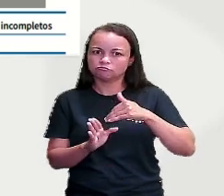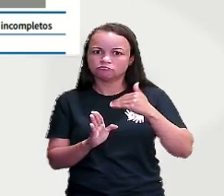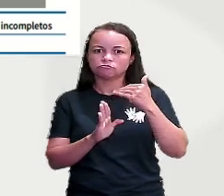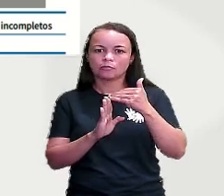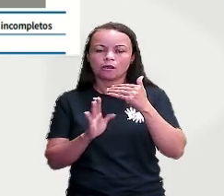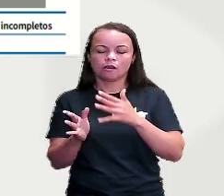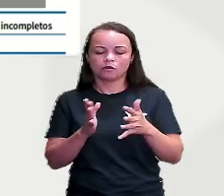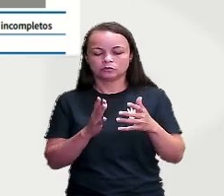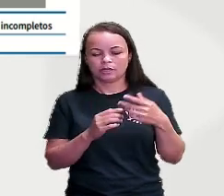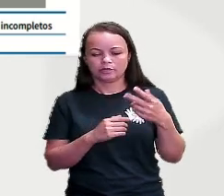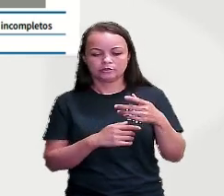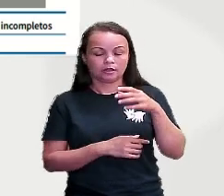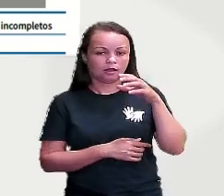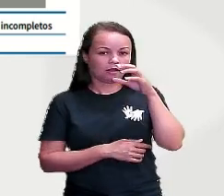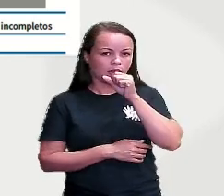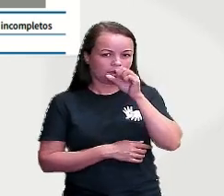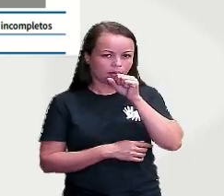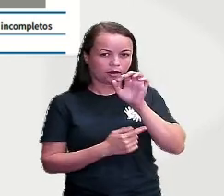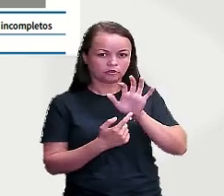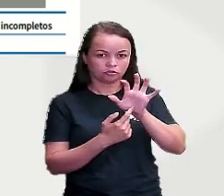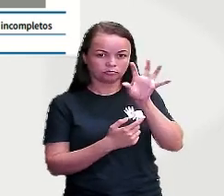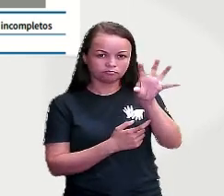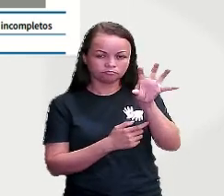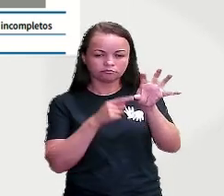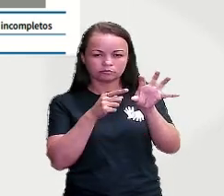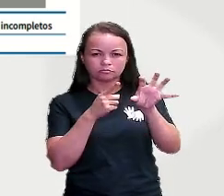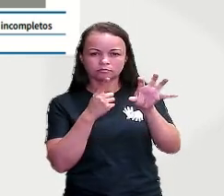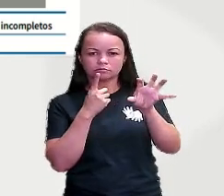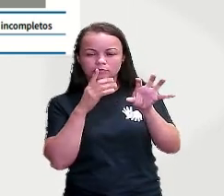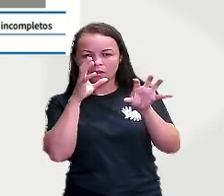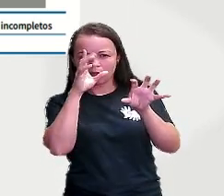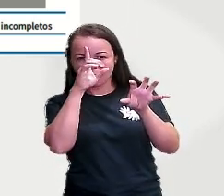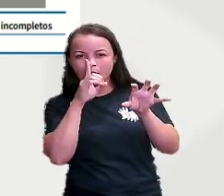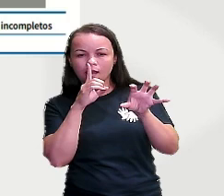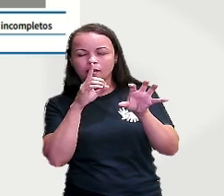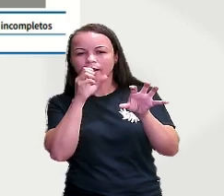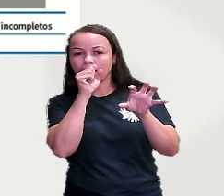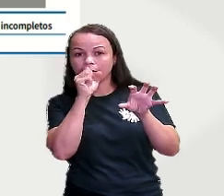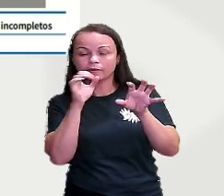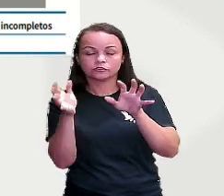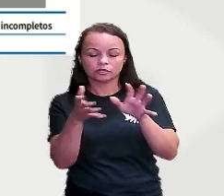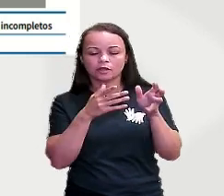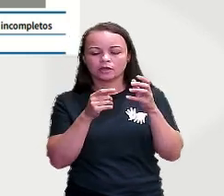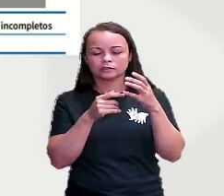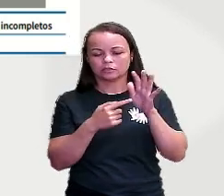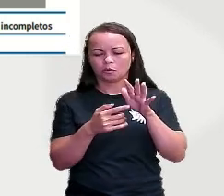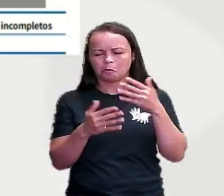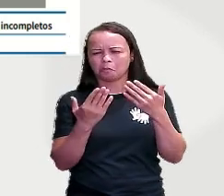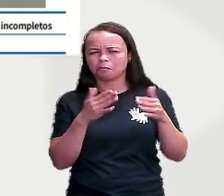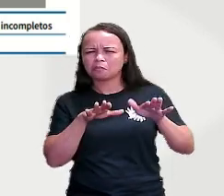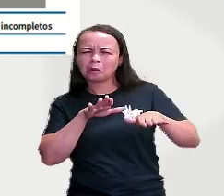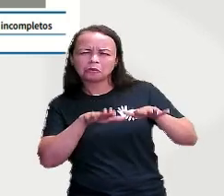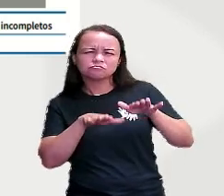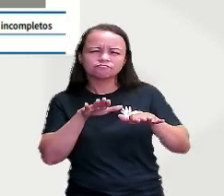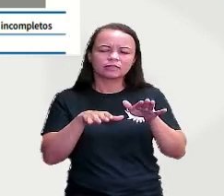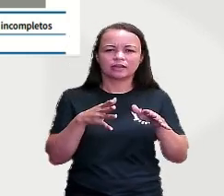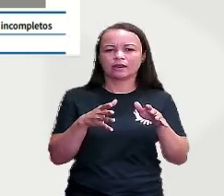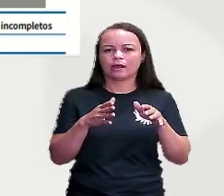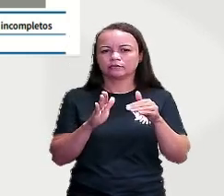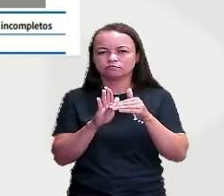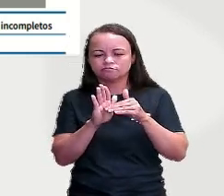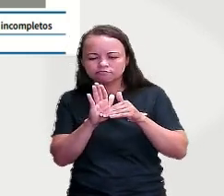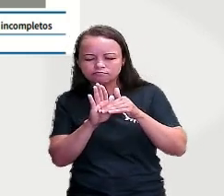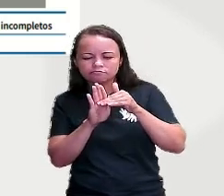Esse que está em laranja, 2%, está entre 20% 34%, ou seja, moderadamente alta.